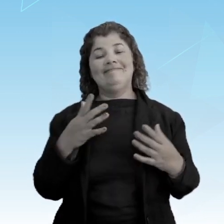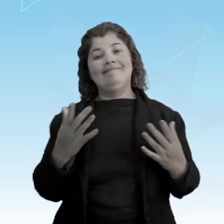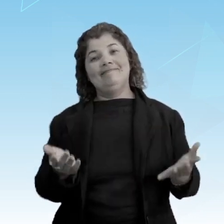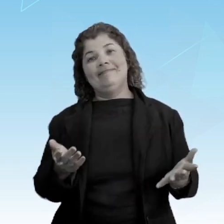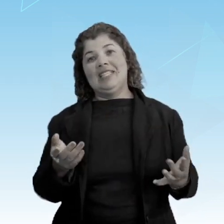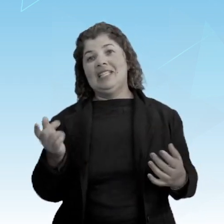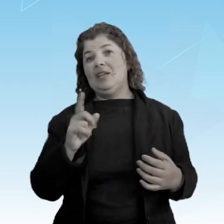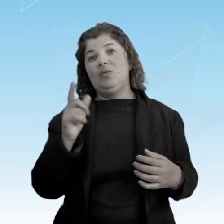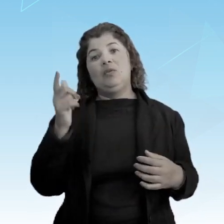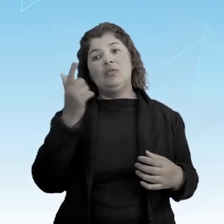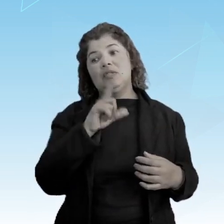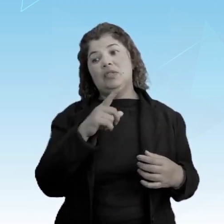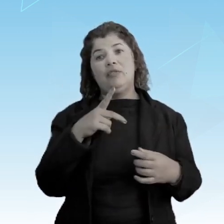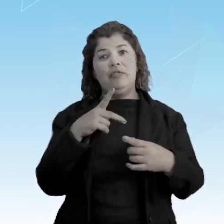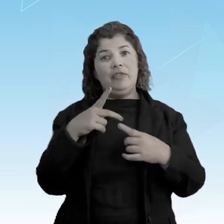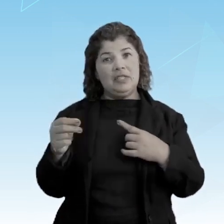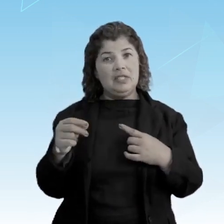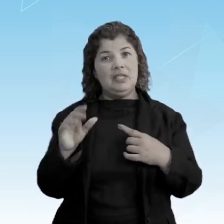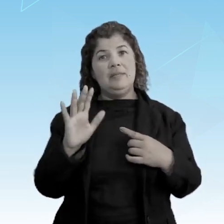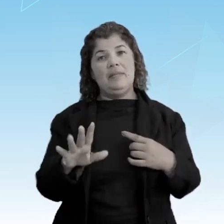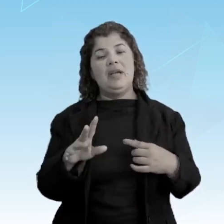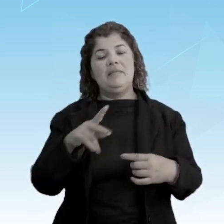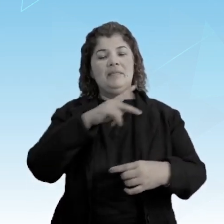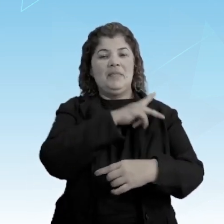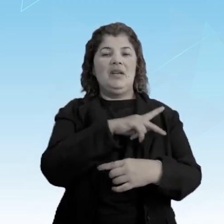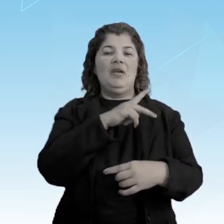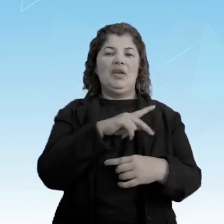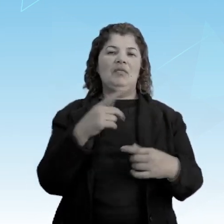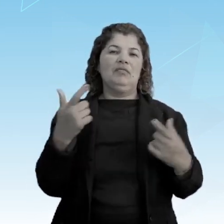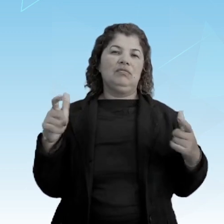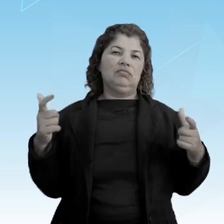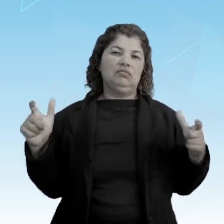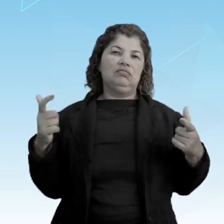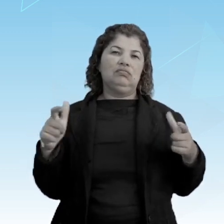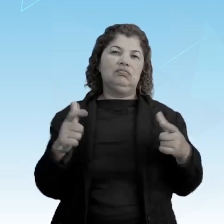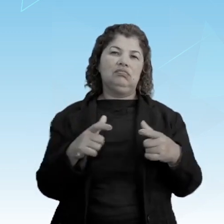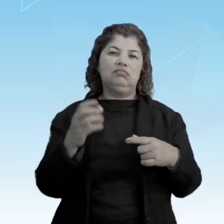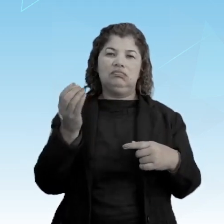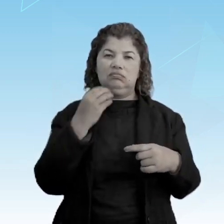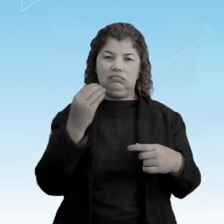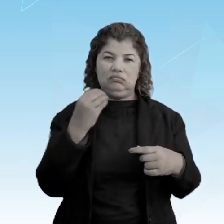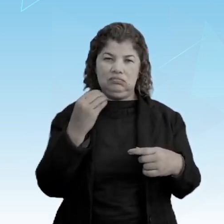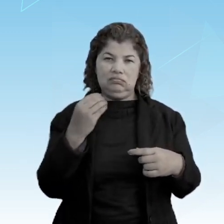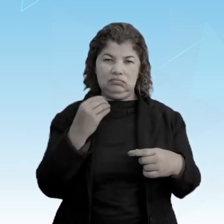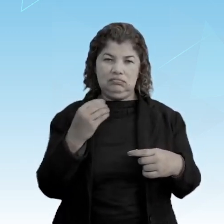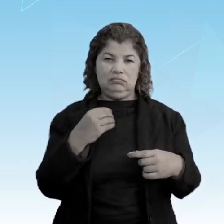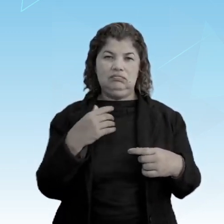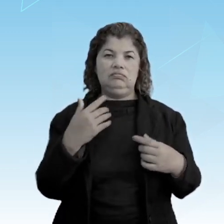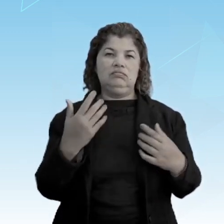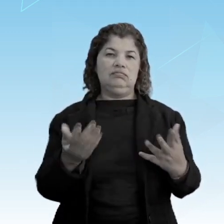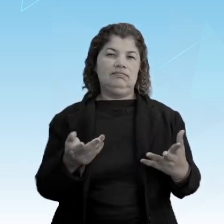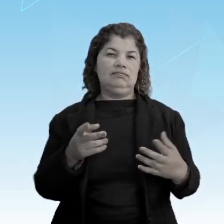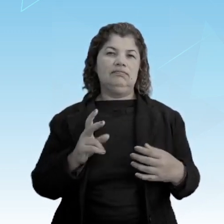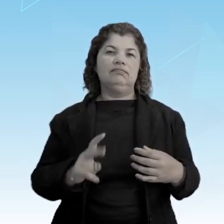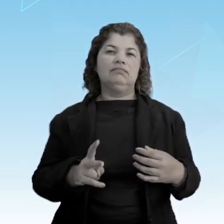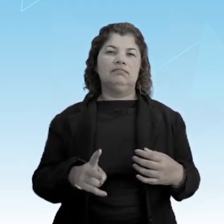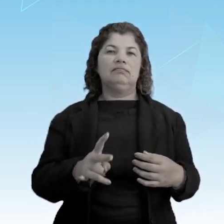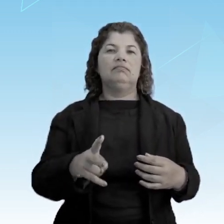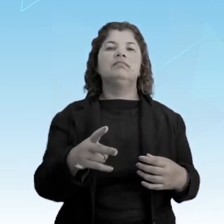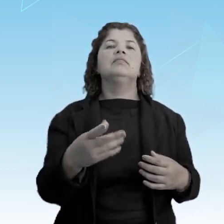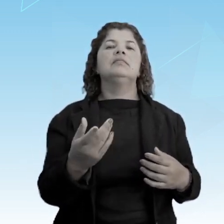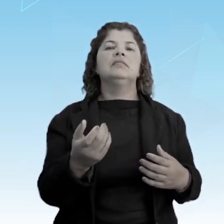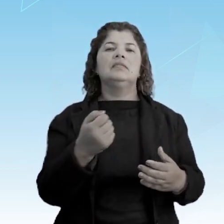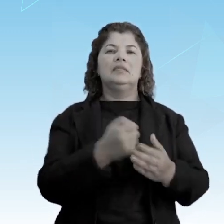vencer a batalha, os pioenses enfraqueceram as tropas de Fideu e continuaram a